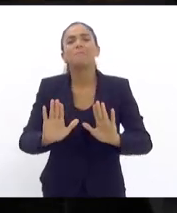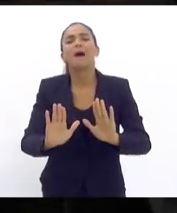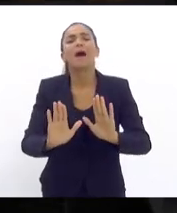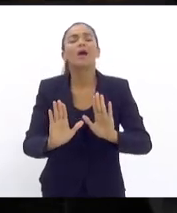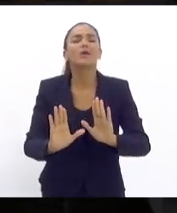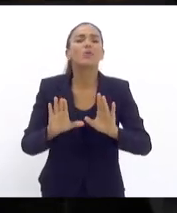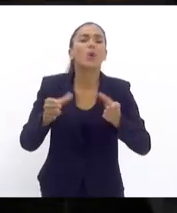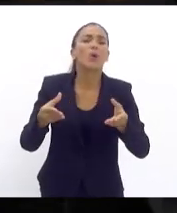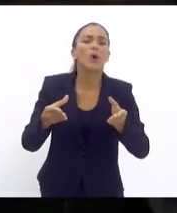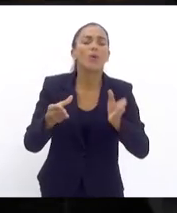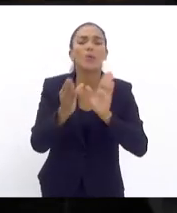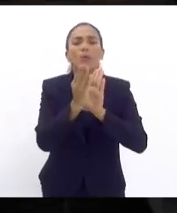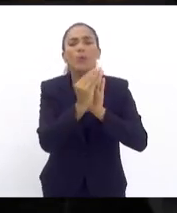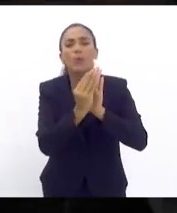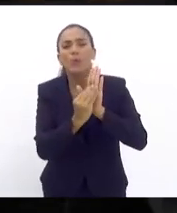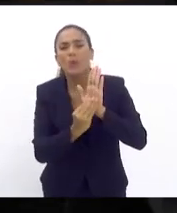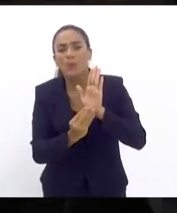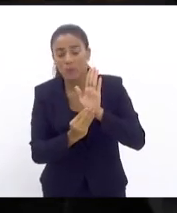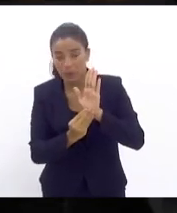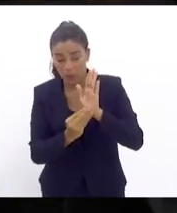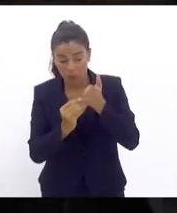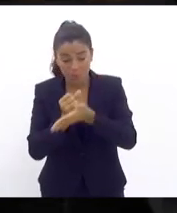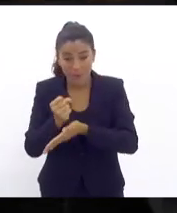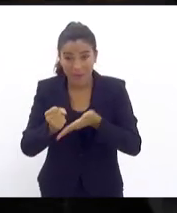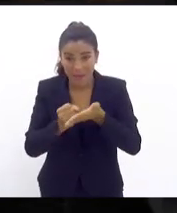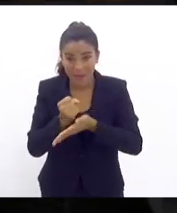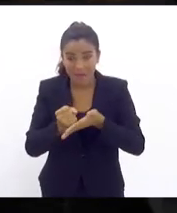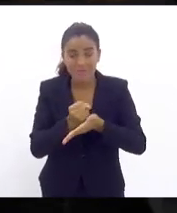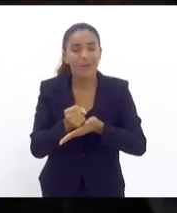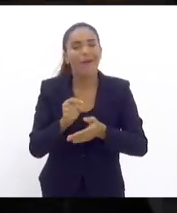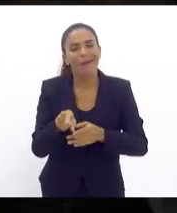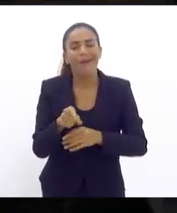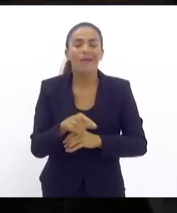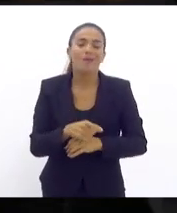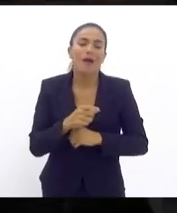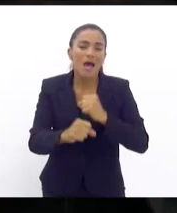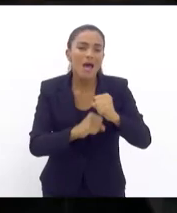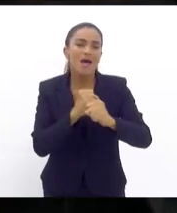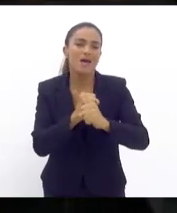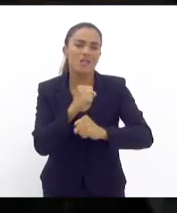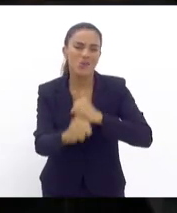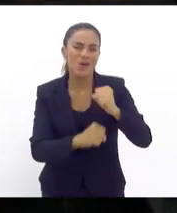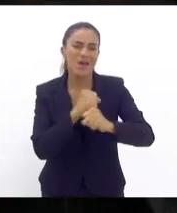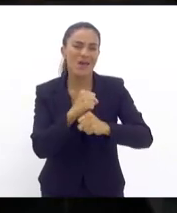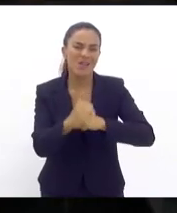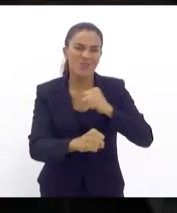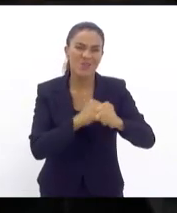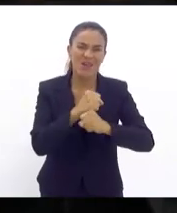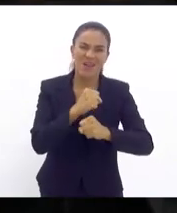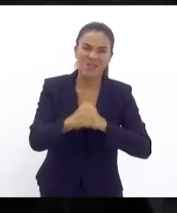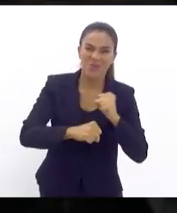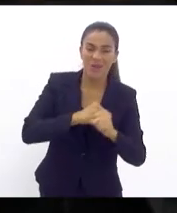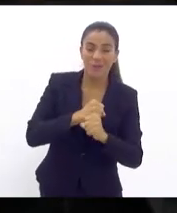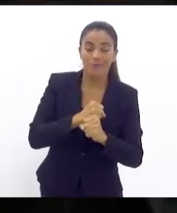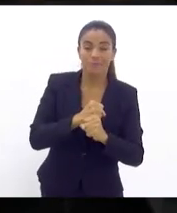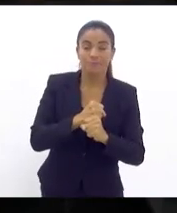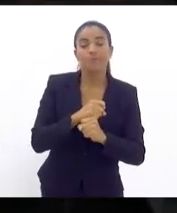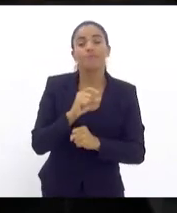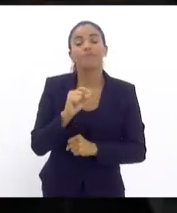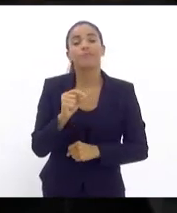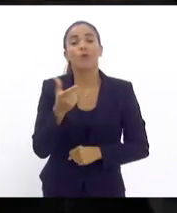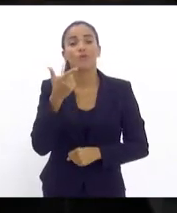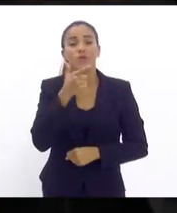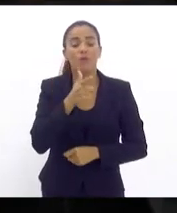O conteúdo básico é que cada ano você segure